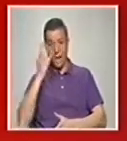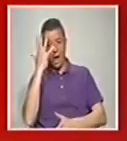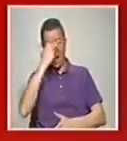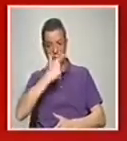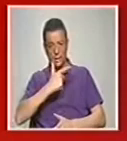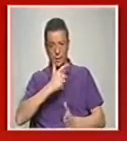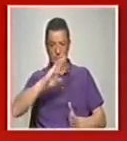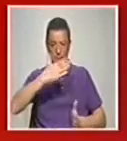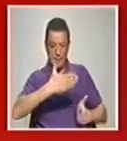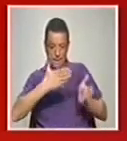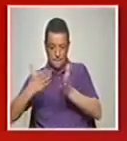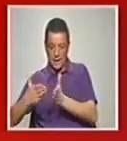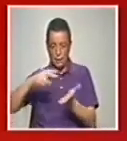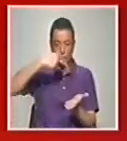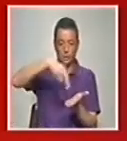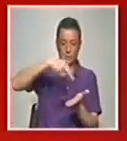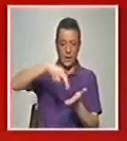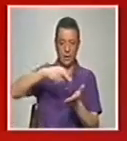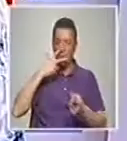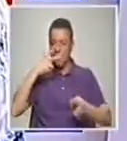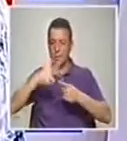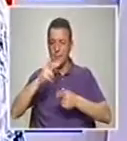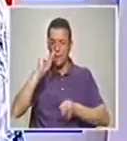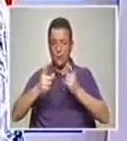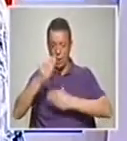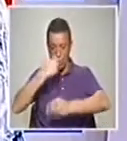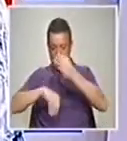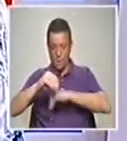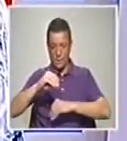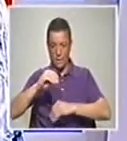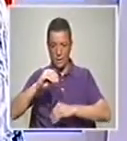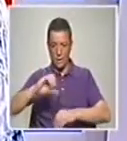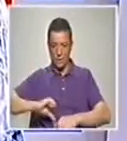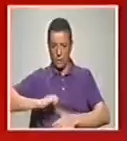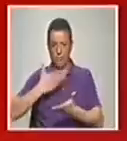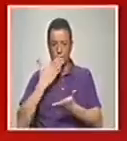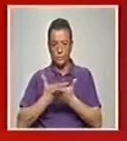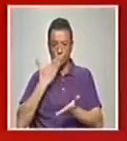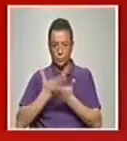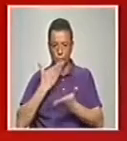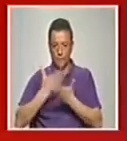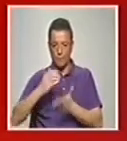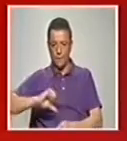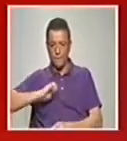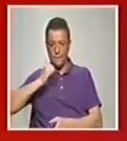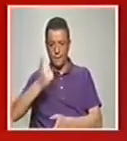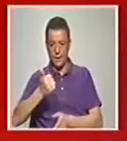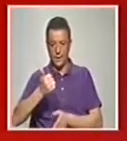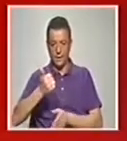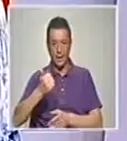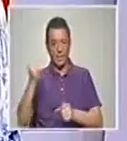a primeira parte do espetáculo. E o que é que acontece no intervalo? E no intervalo comem o caldo verde, e portanto é um intervalo